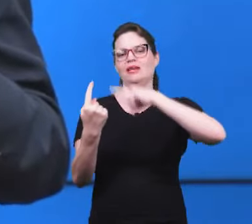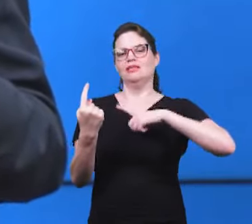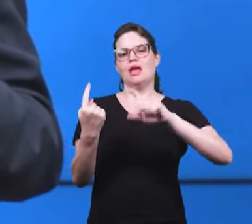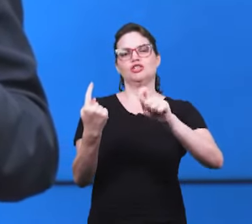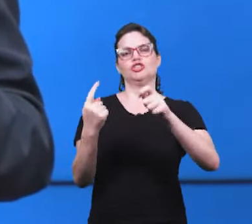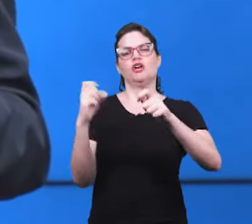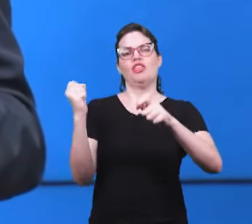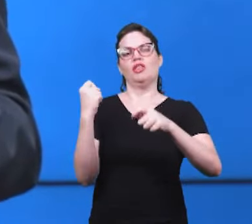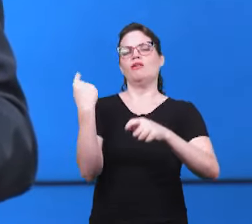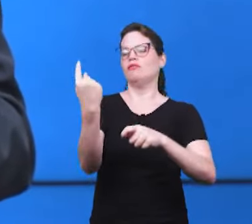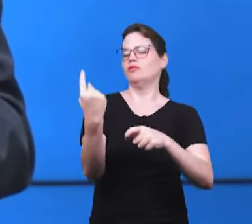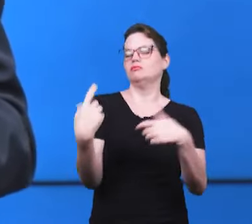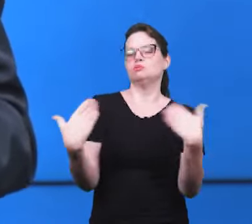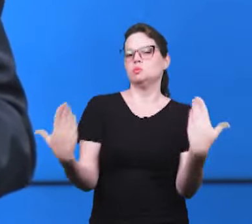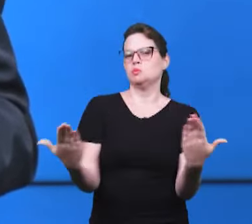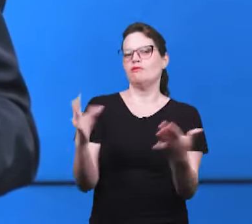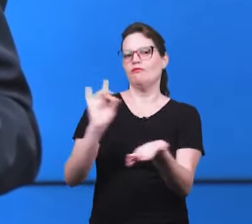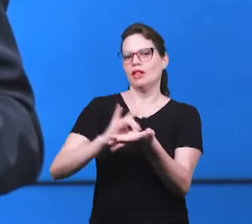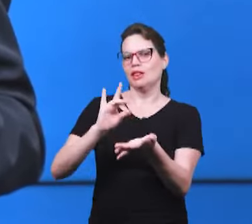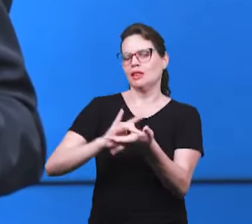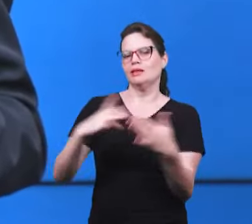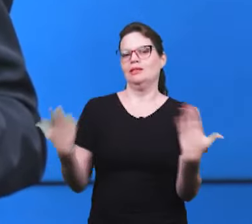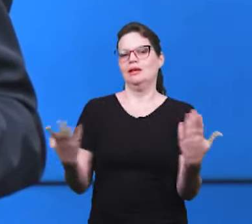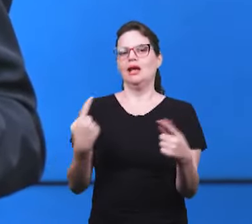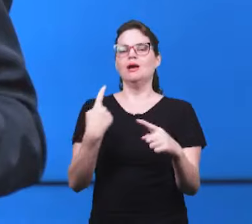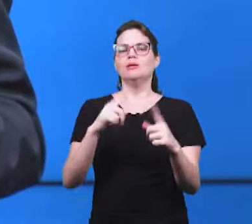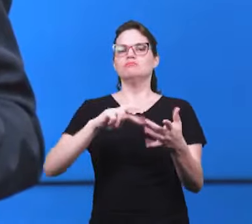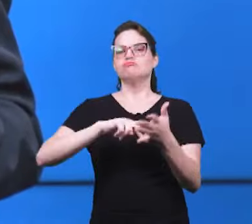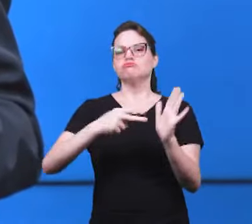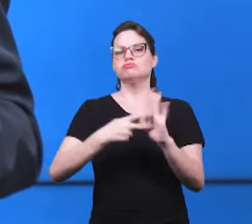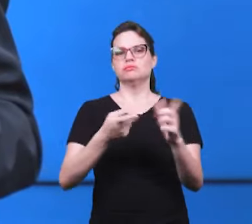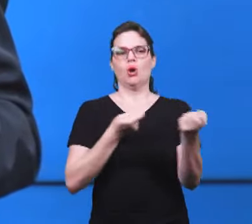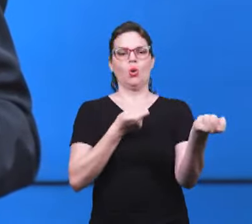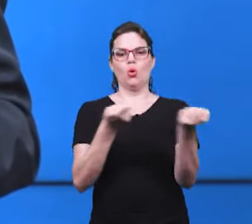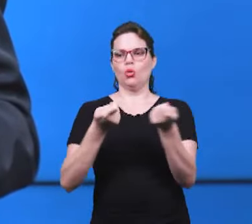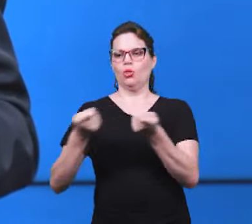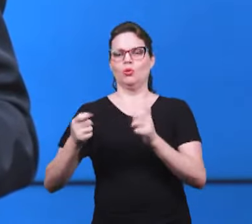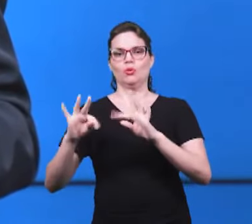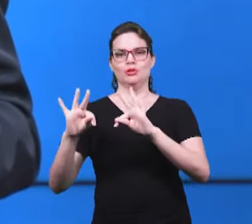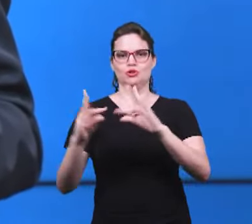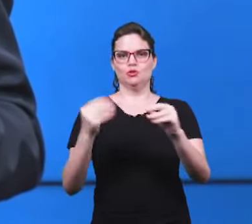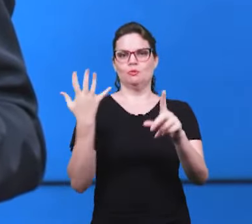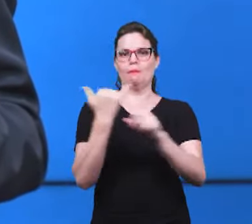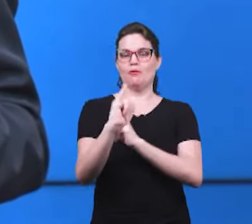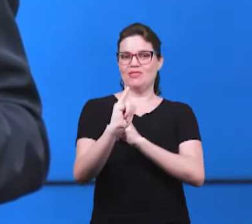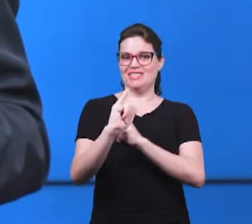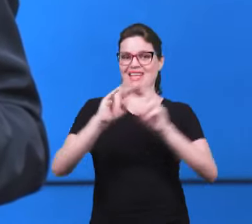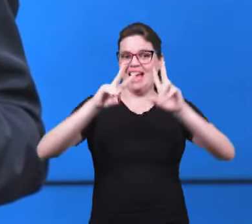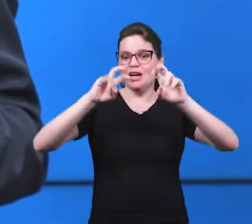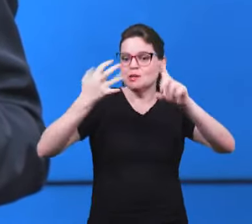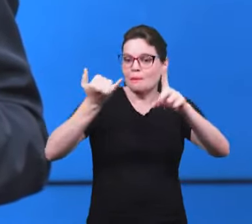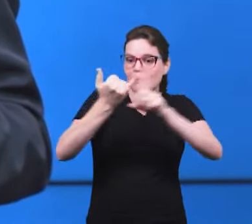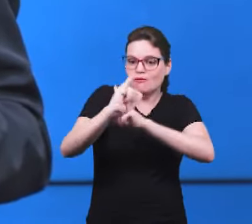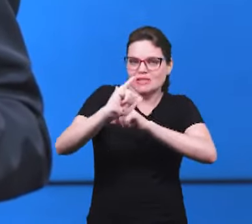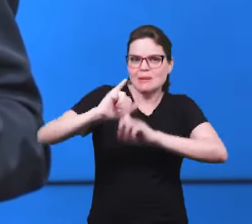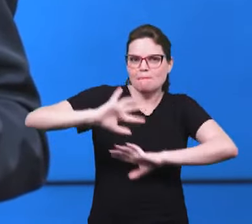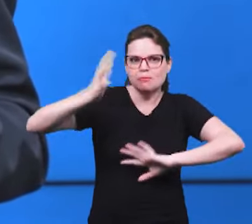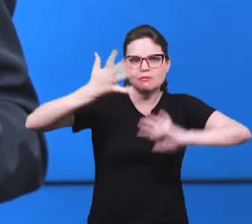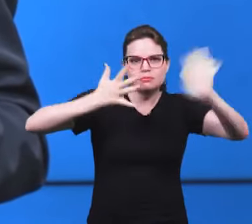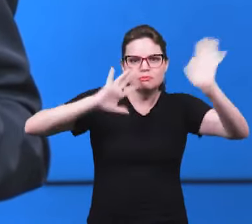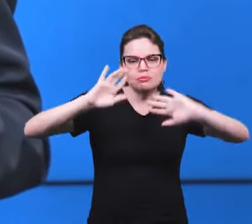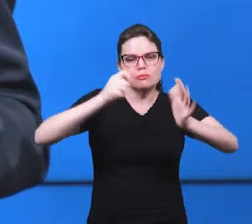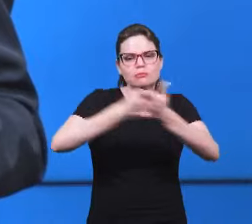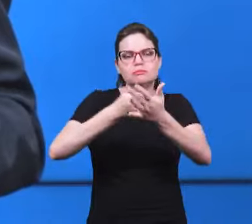a chave de Davi então mostrando o controle de Jesus na profecia ele profetizou a